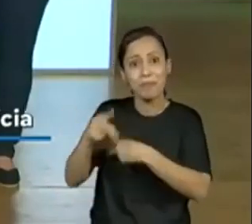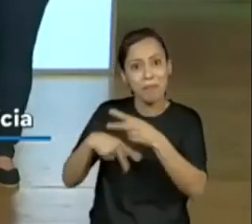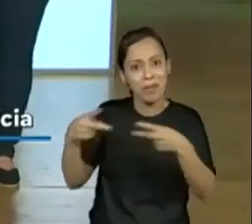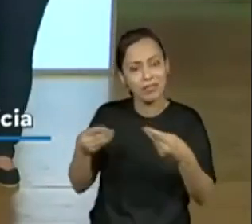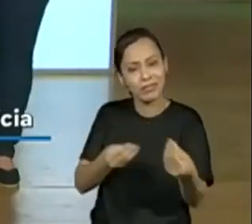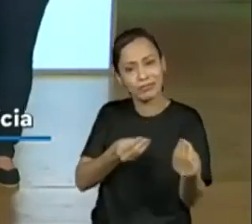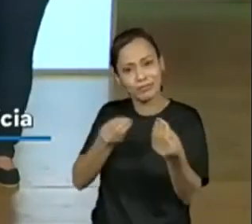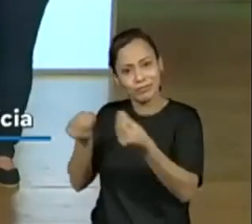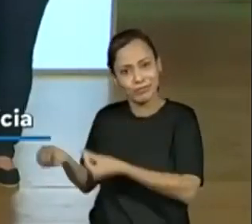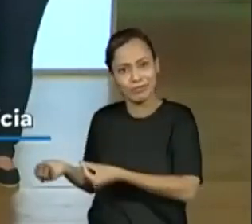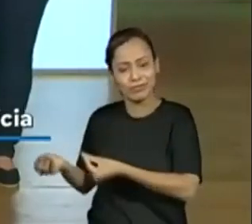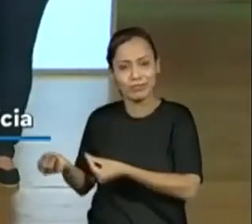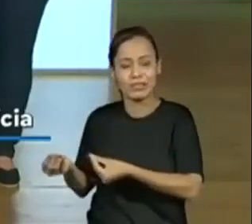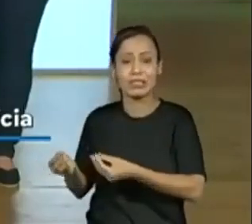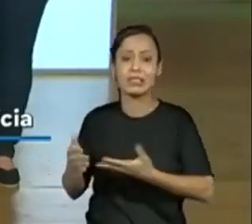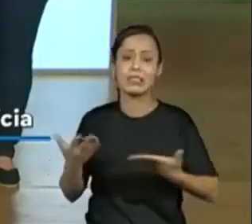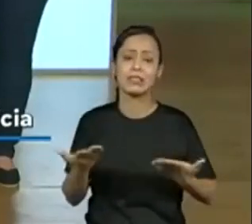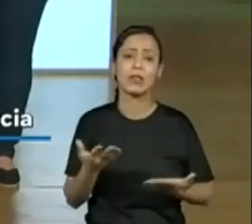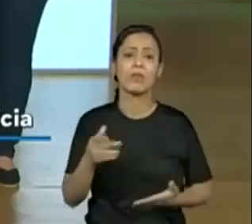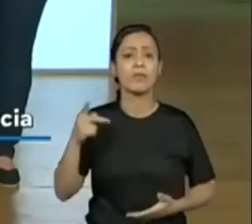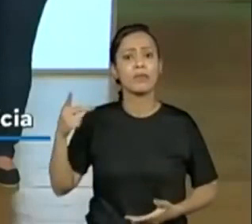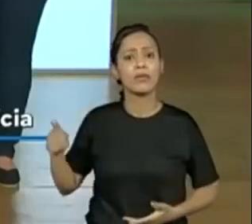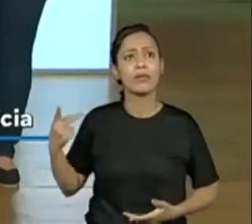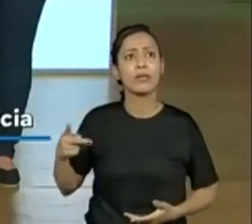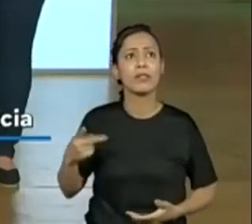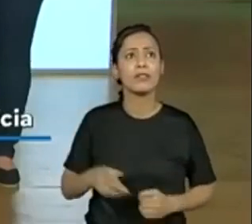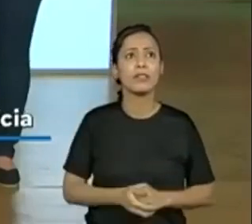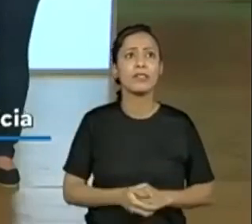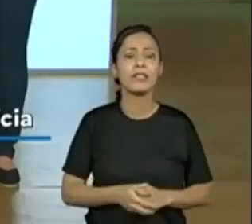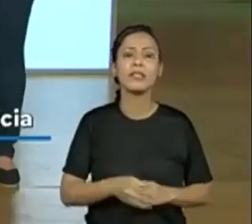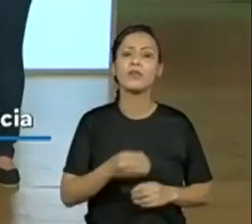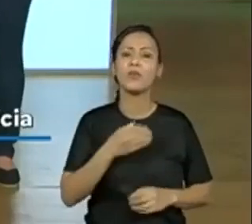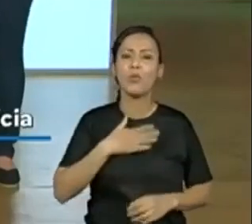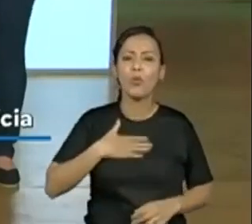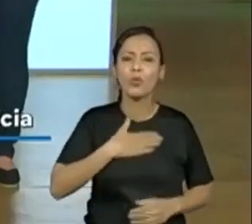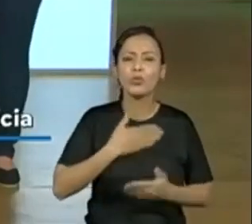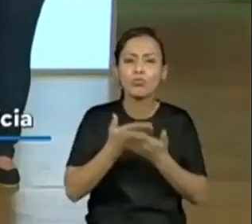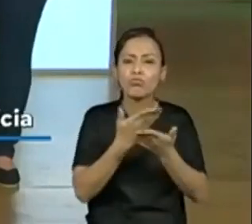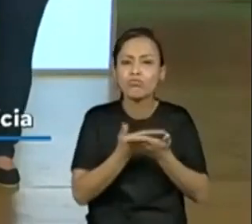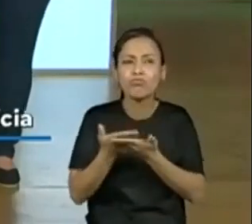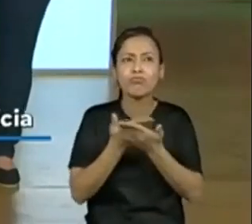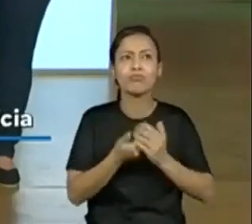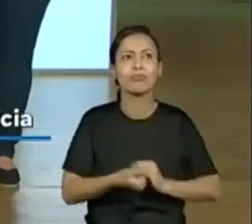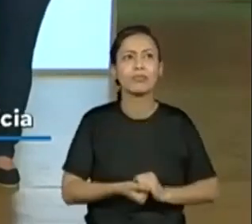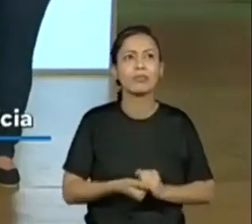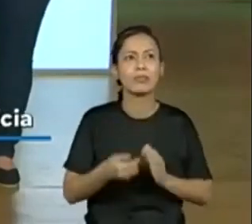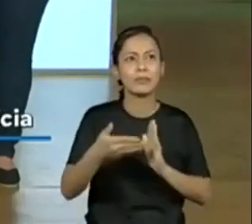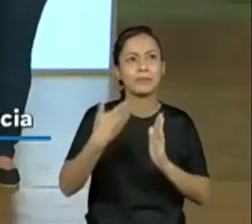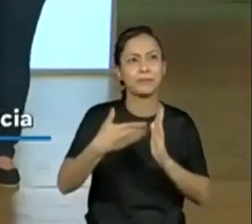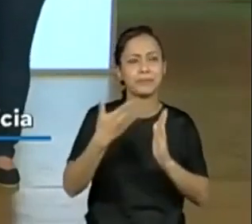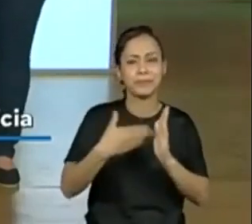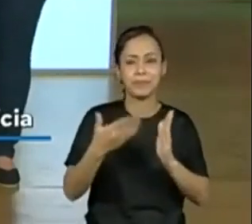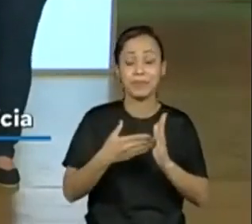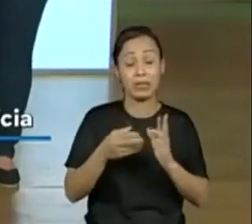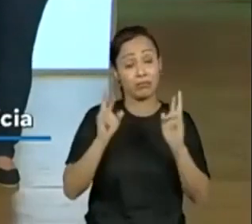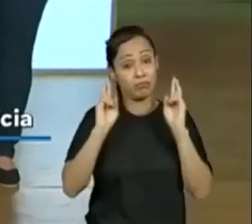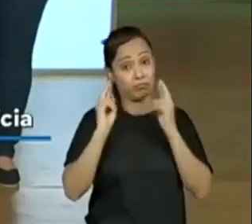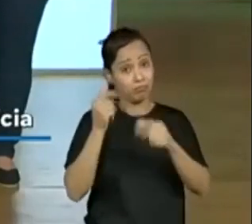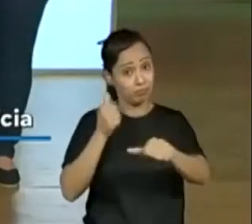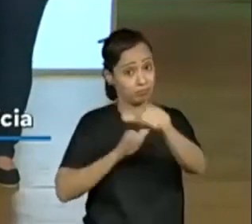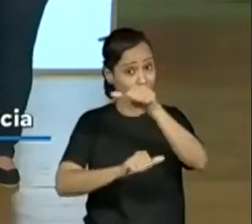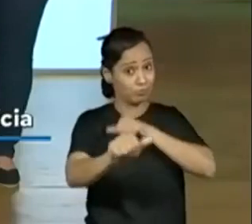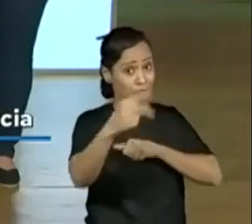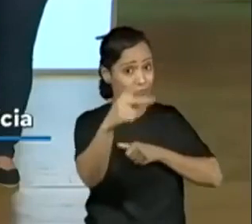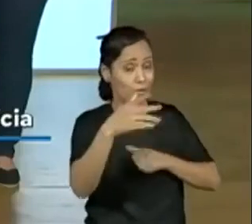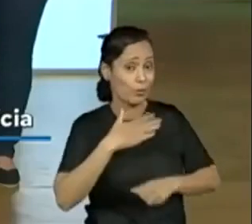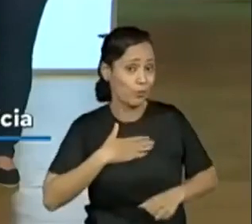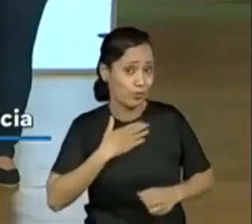tendo pouco conhecimento literário, bem legal, né, professora? Muito mesmo. Espero que os estudantes também estejam gostando. Vamos